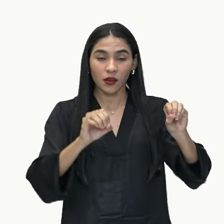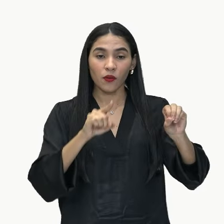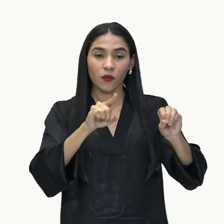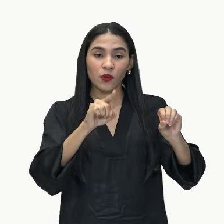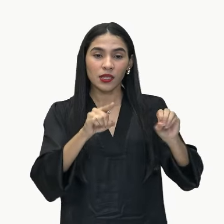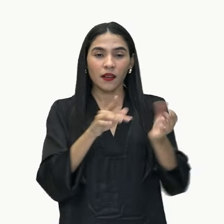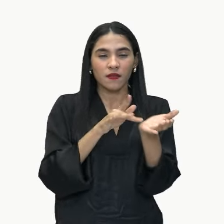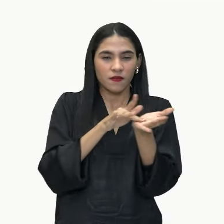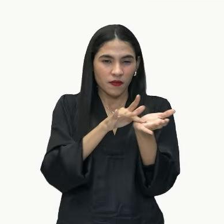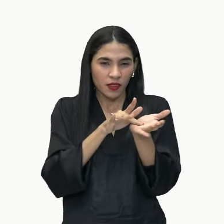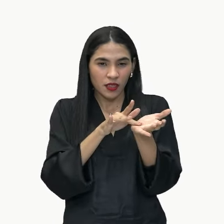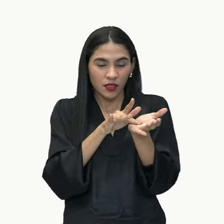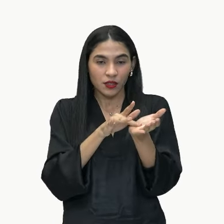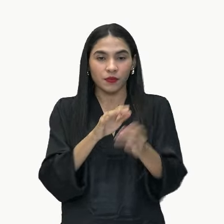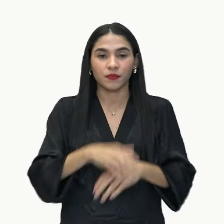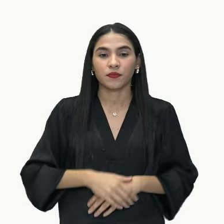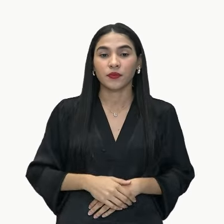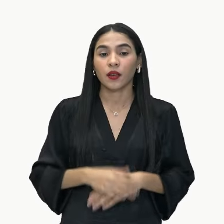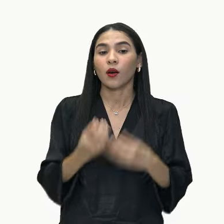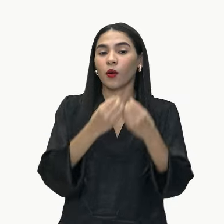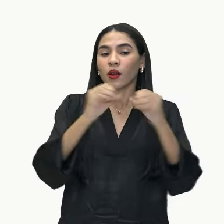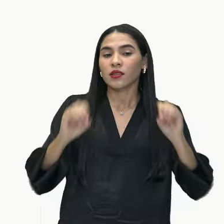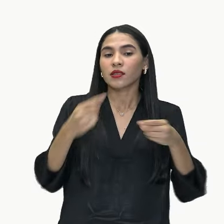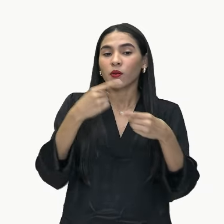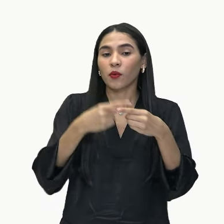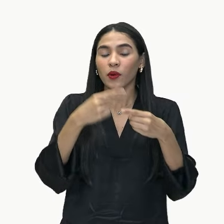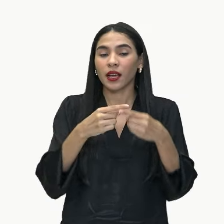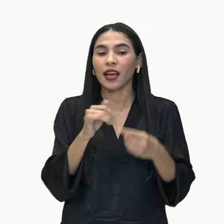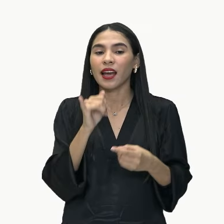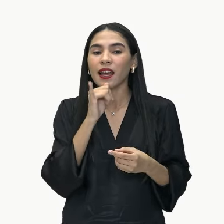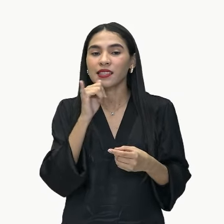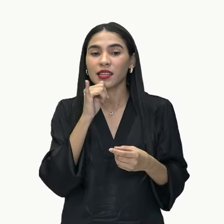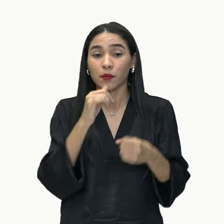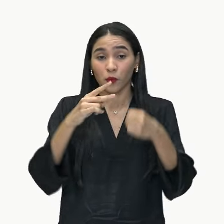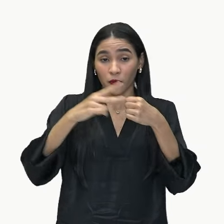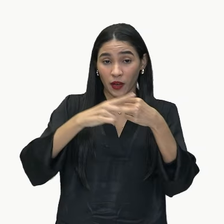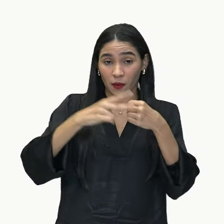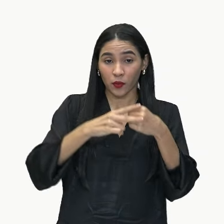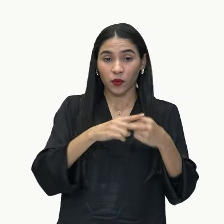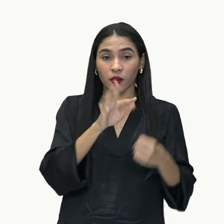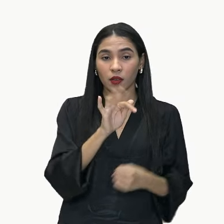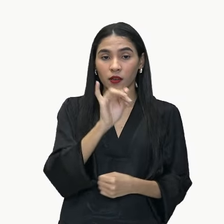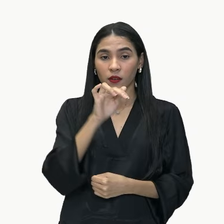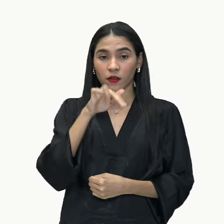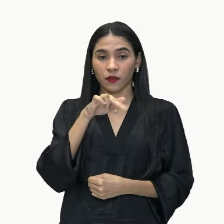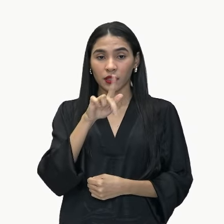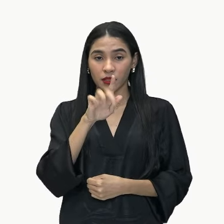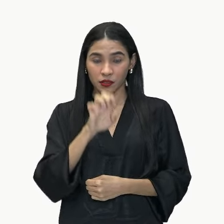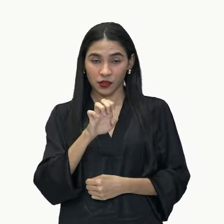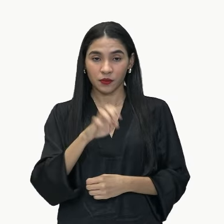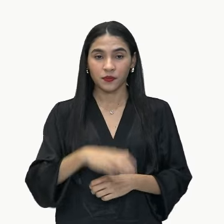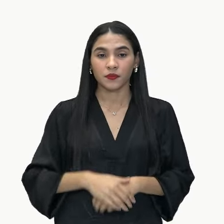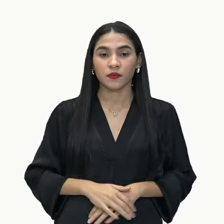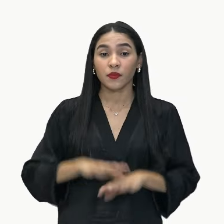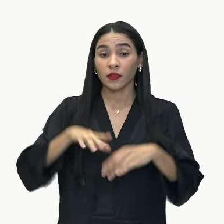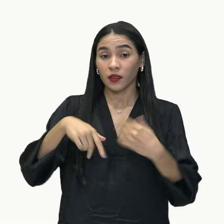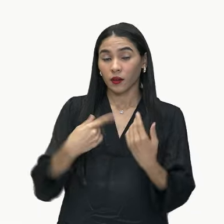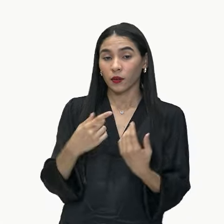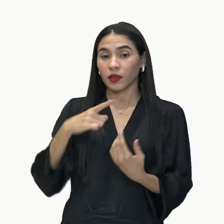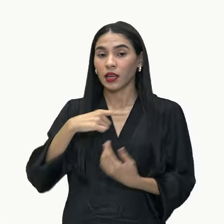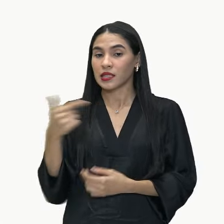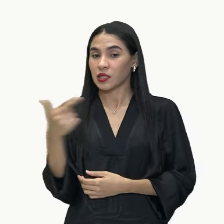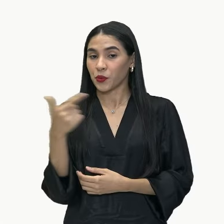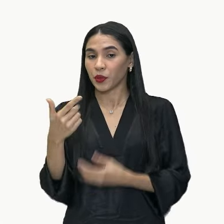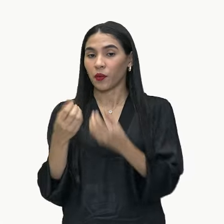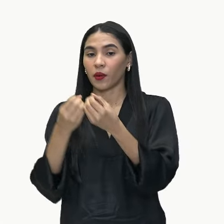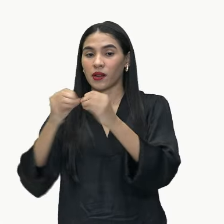finge, e é oração, porque olha só a forma verbal ali, finge, ok? Aí, nesse mesmo período, nós temos uma segunda